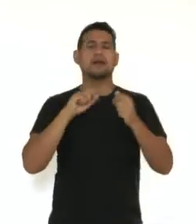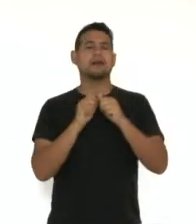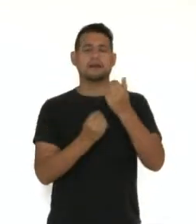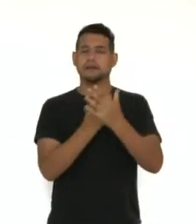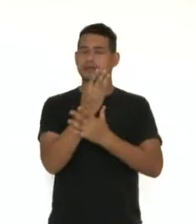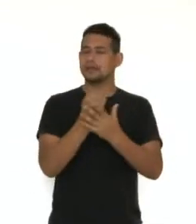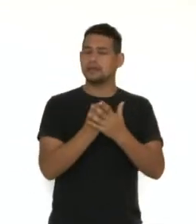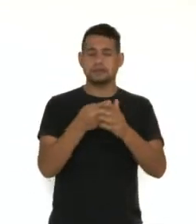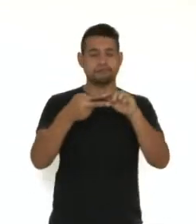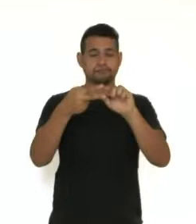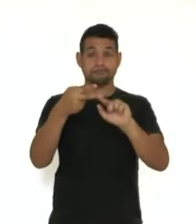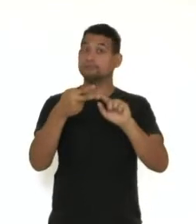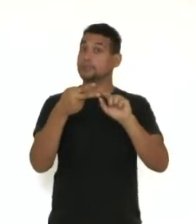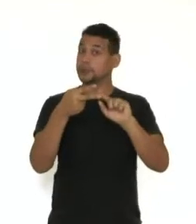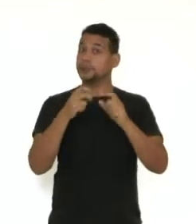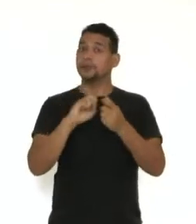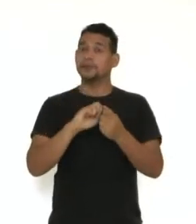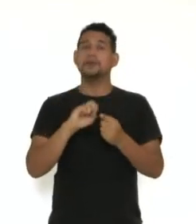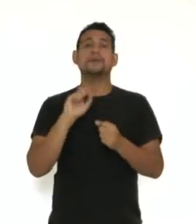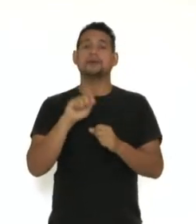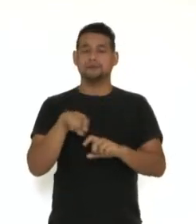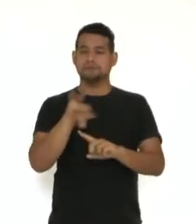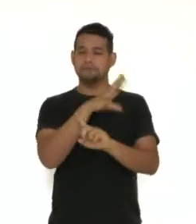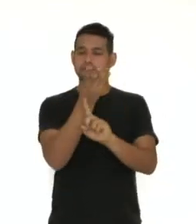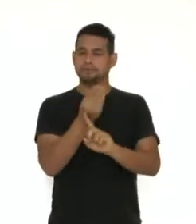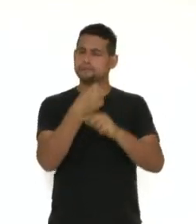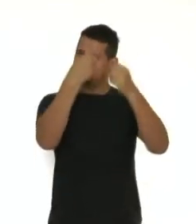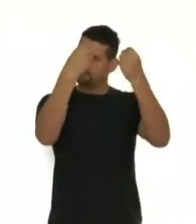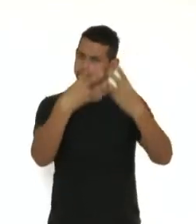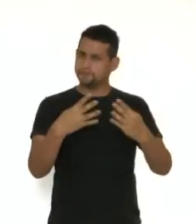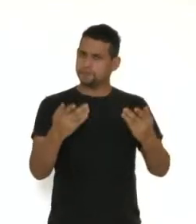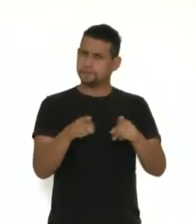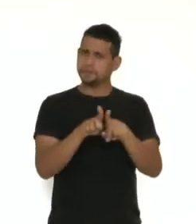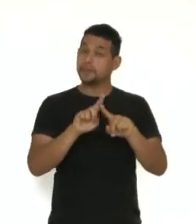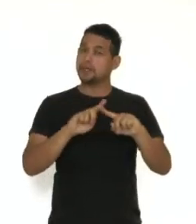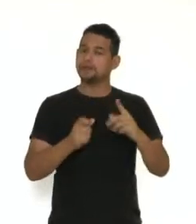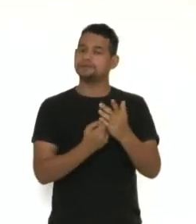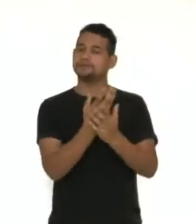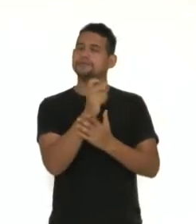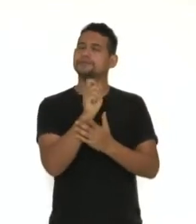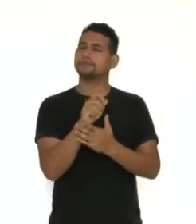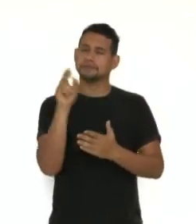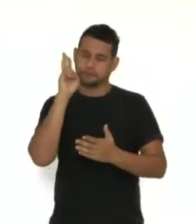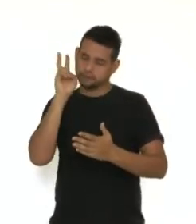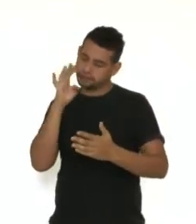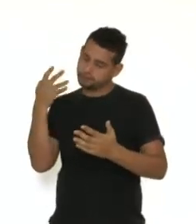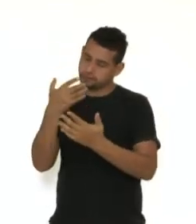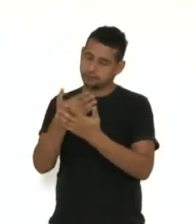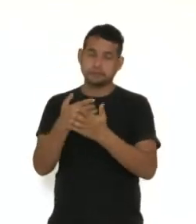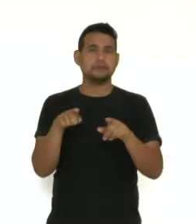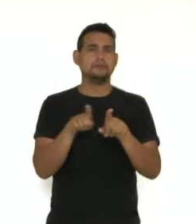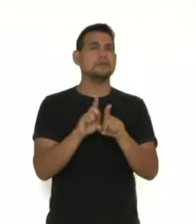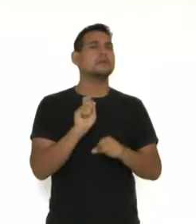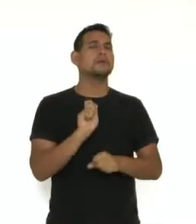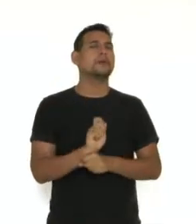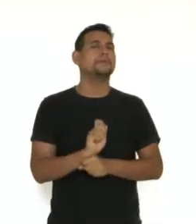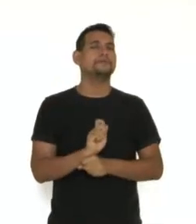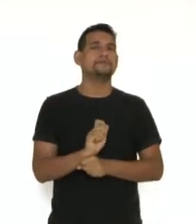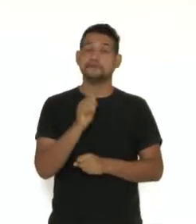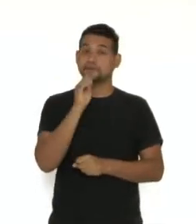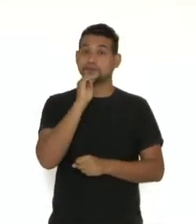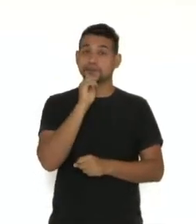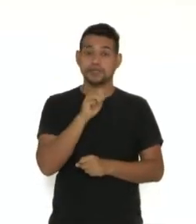Couto e pelo Guimarães já mostram isso. Além de que ele cria em suas histórias o neologismo, o